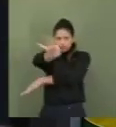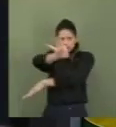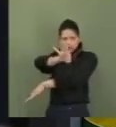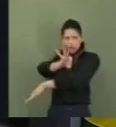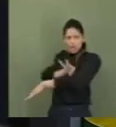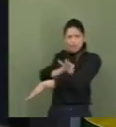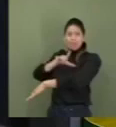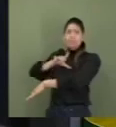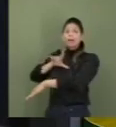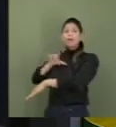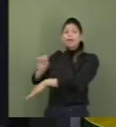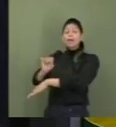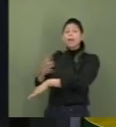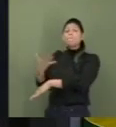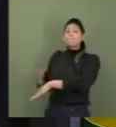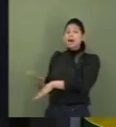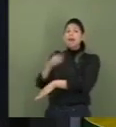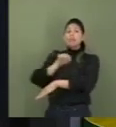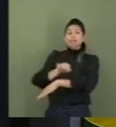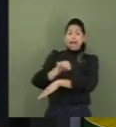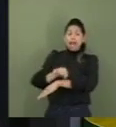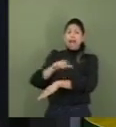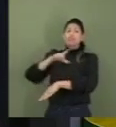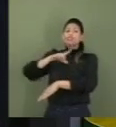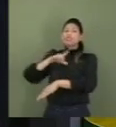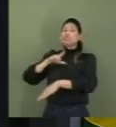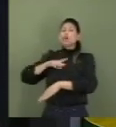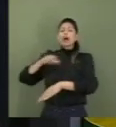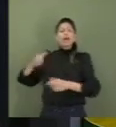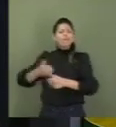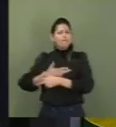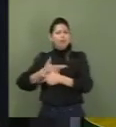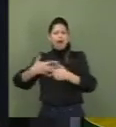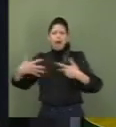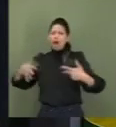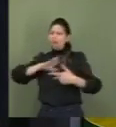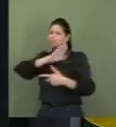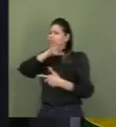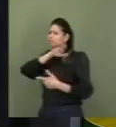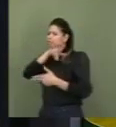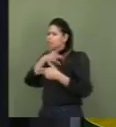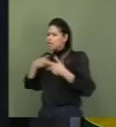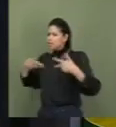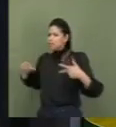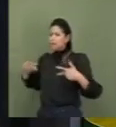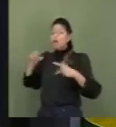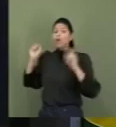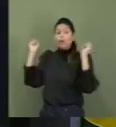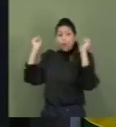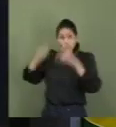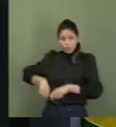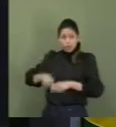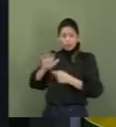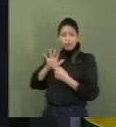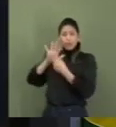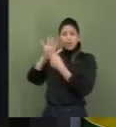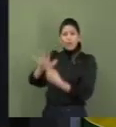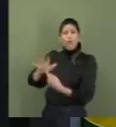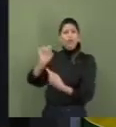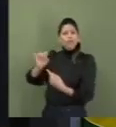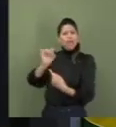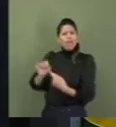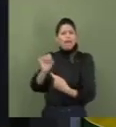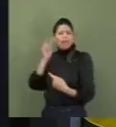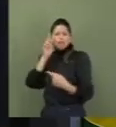A reserva do SESC abriga uma grande quantidade de animais que podem ser vistos em um simples